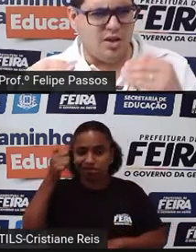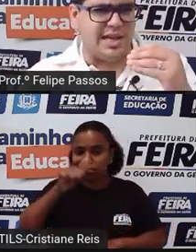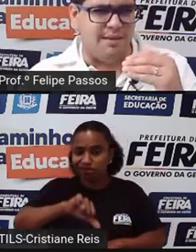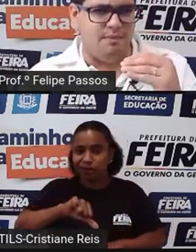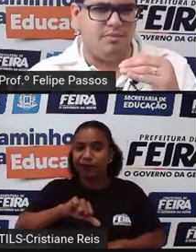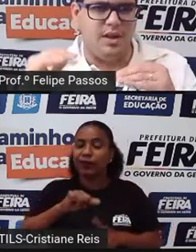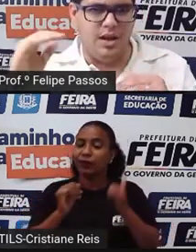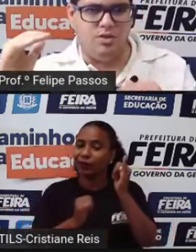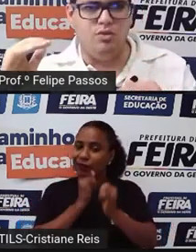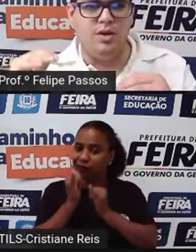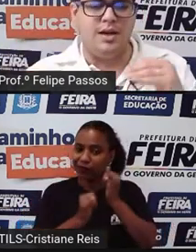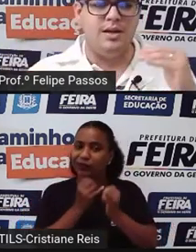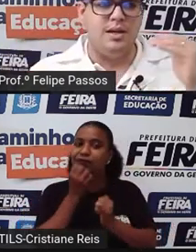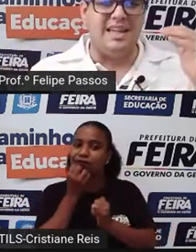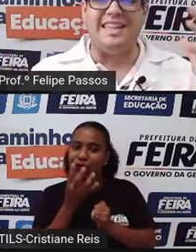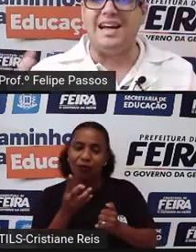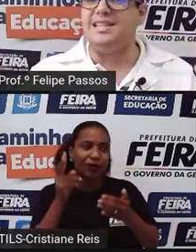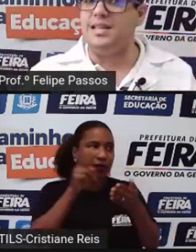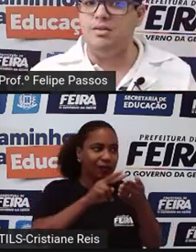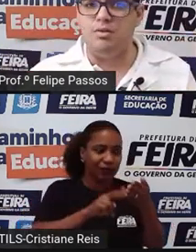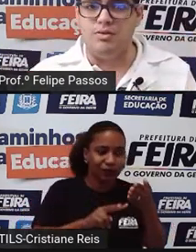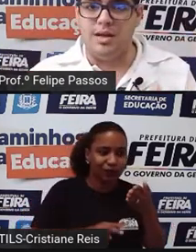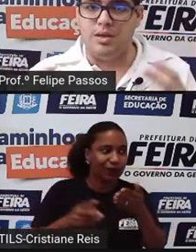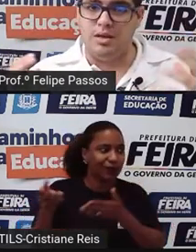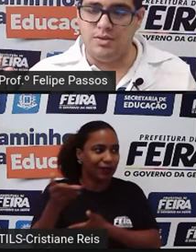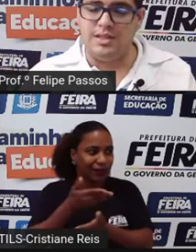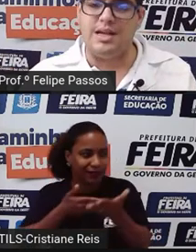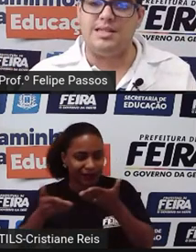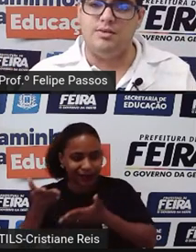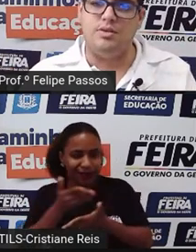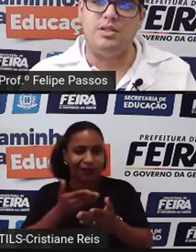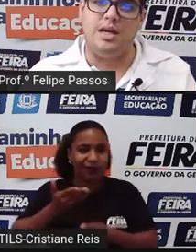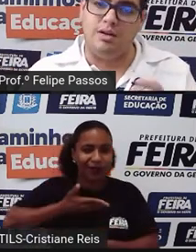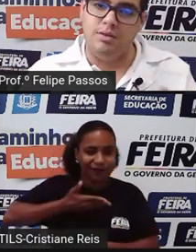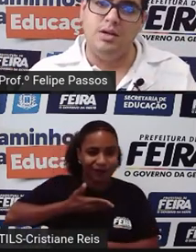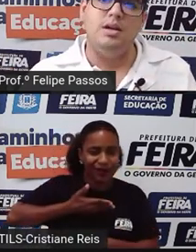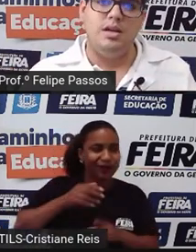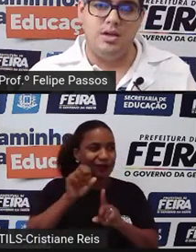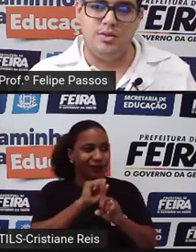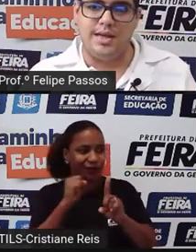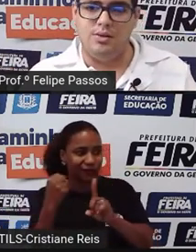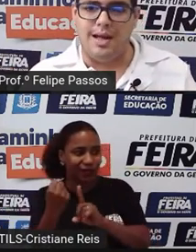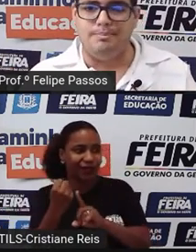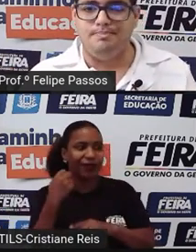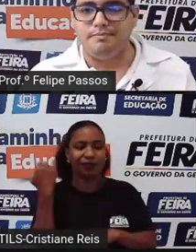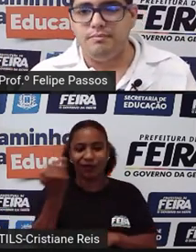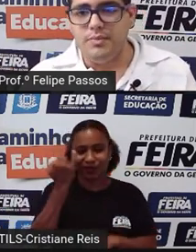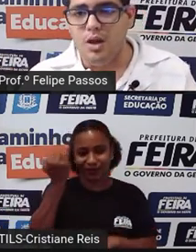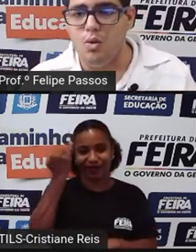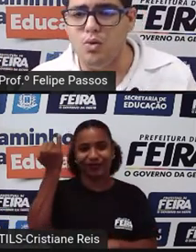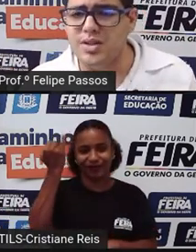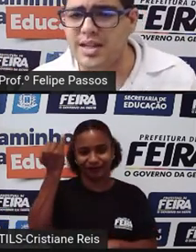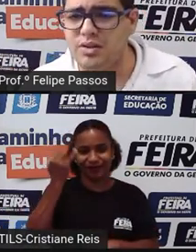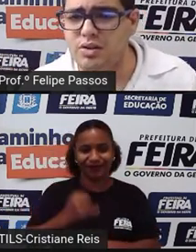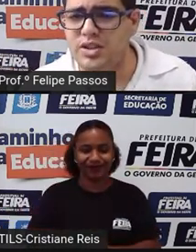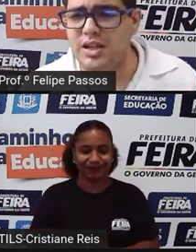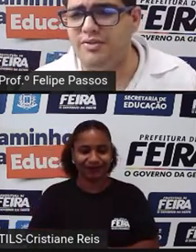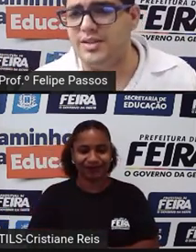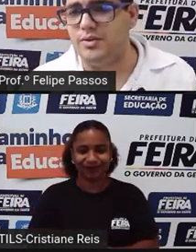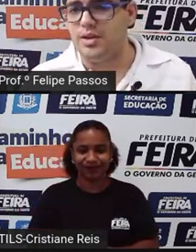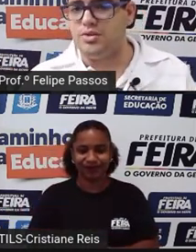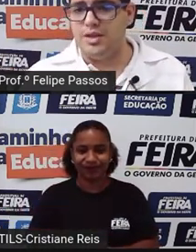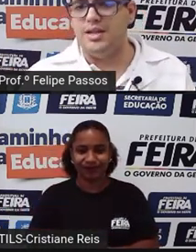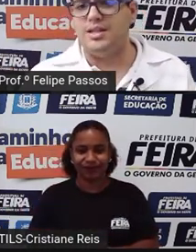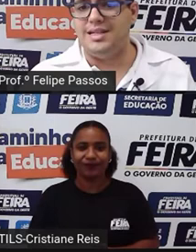precisa dosar. Leitura, interação com os amigos, interação social e o celular. O uso da tecnologia